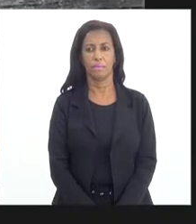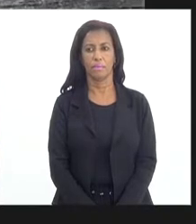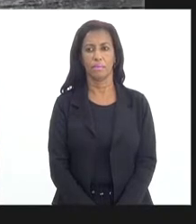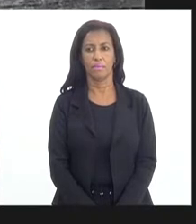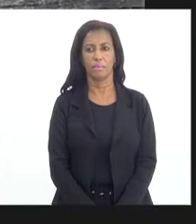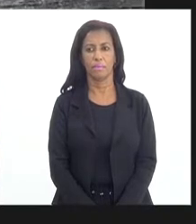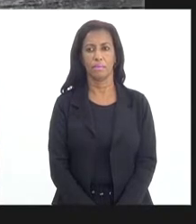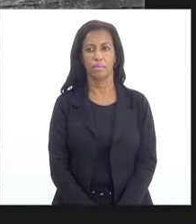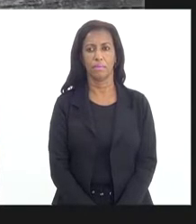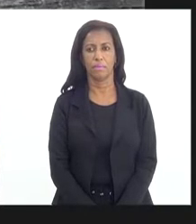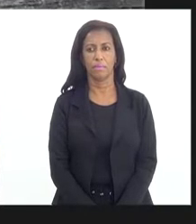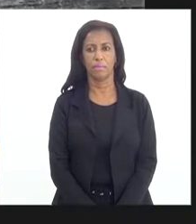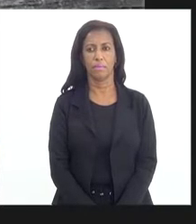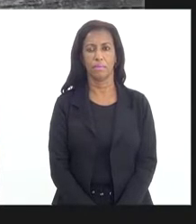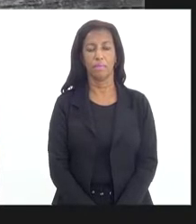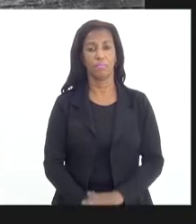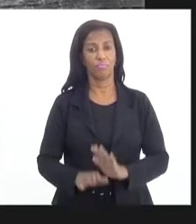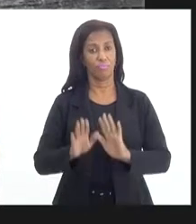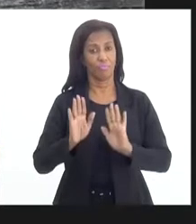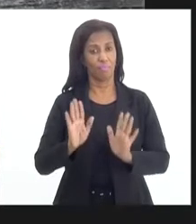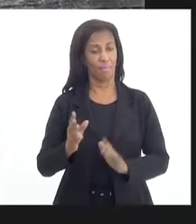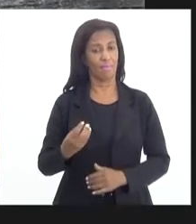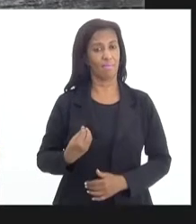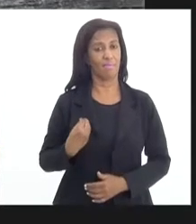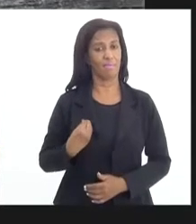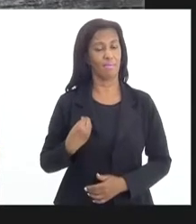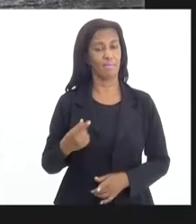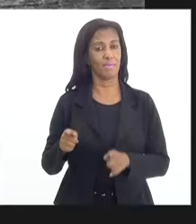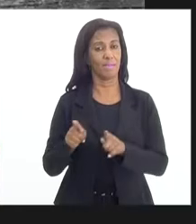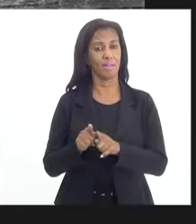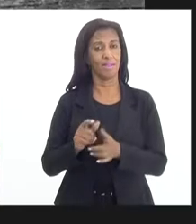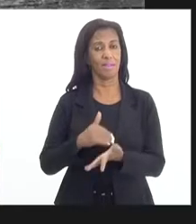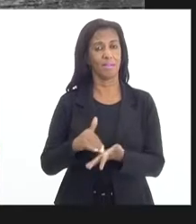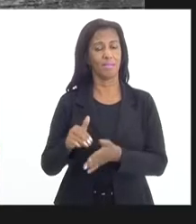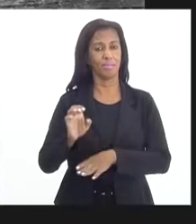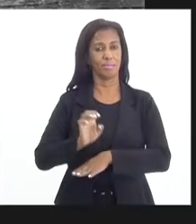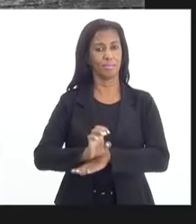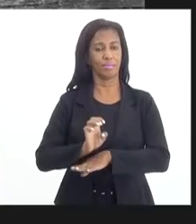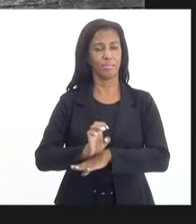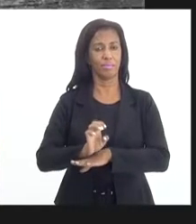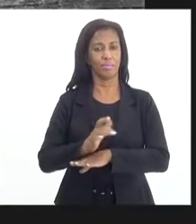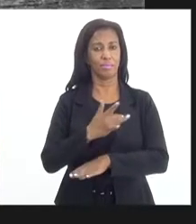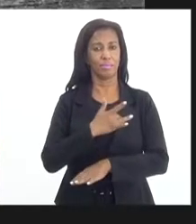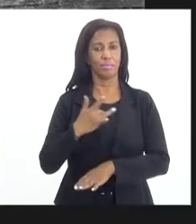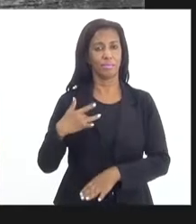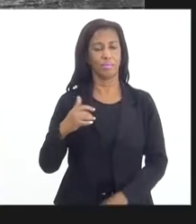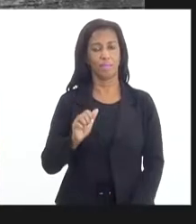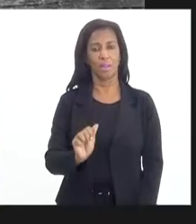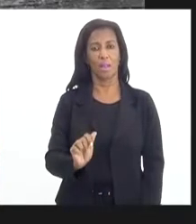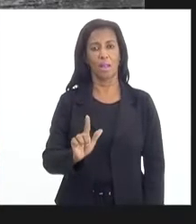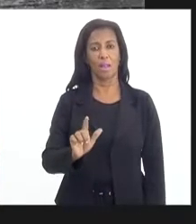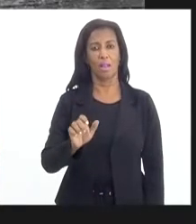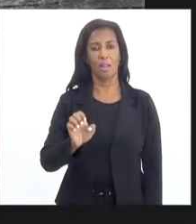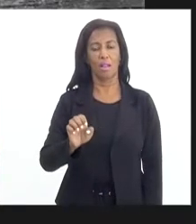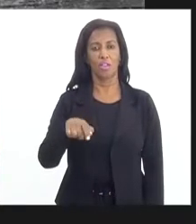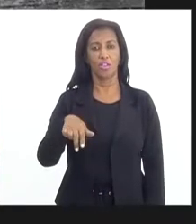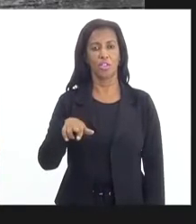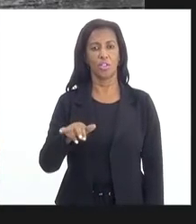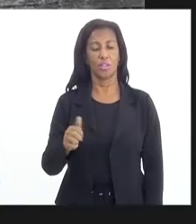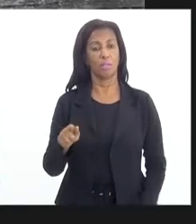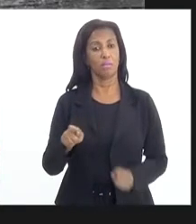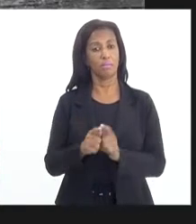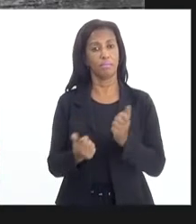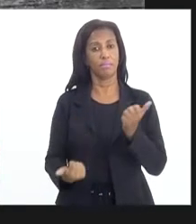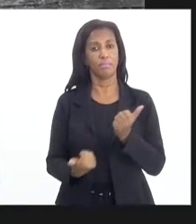Já está conosco também o secretário estadual de Saúde, doutor Alexandre Kiep, e também a vice-presidente desta